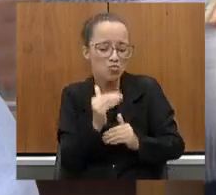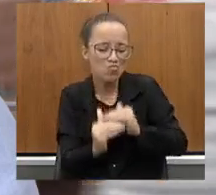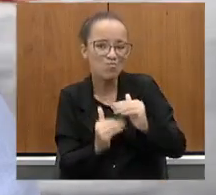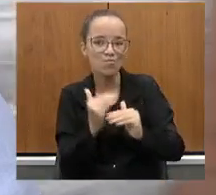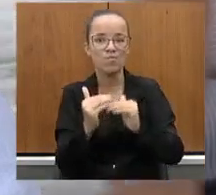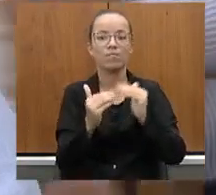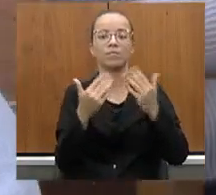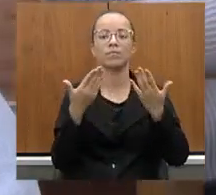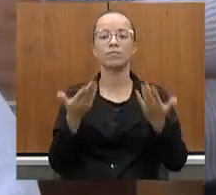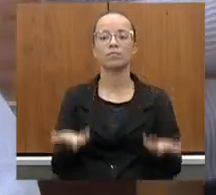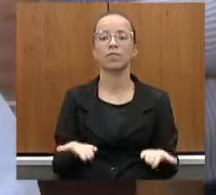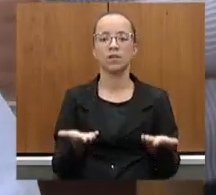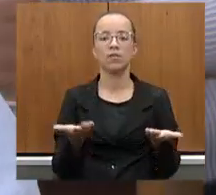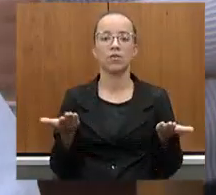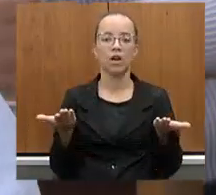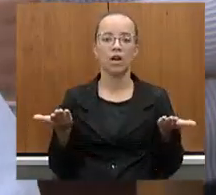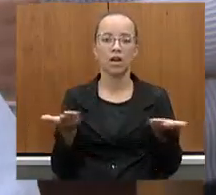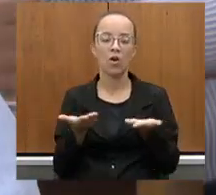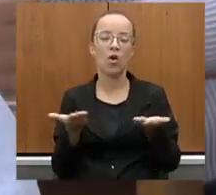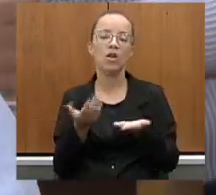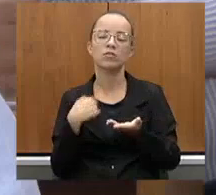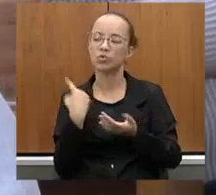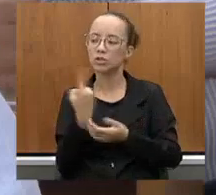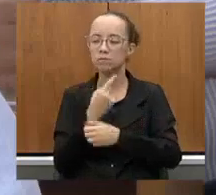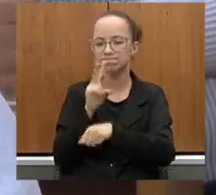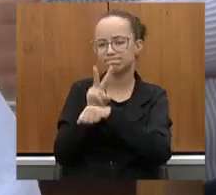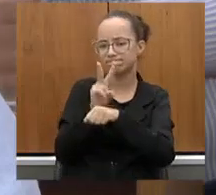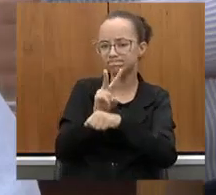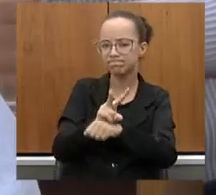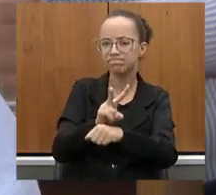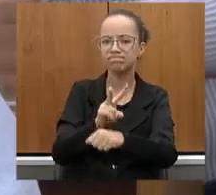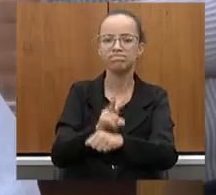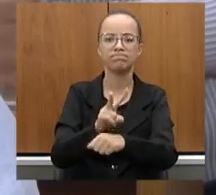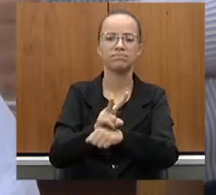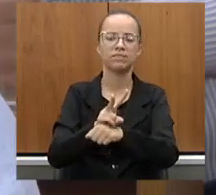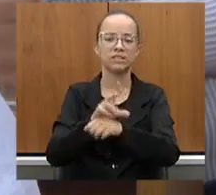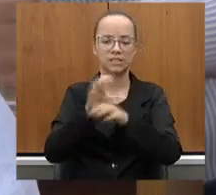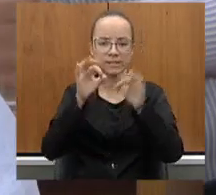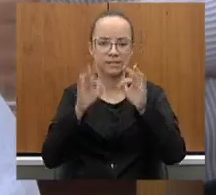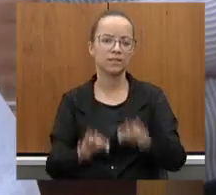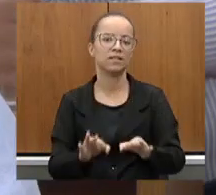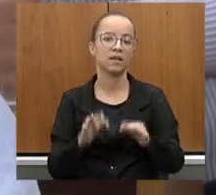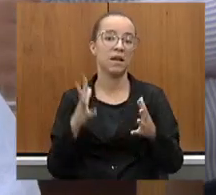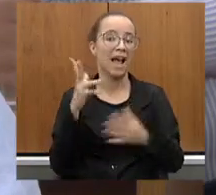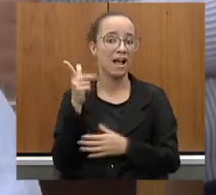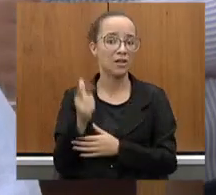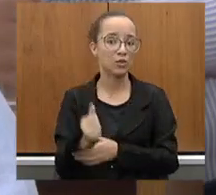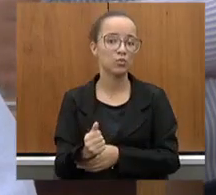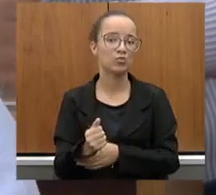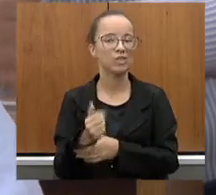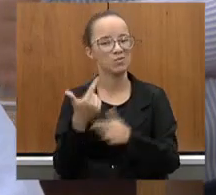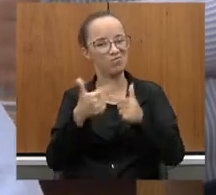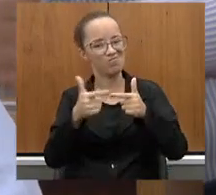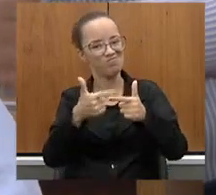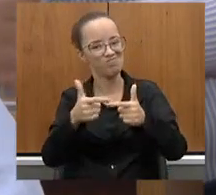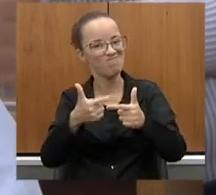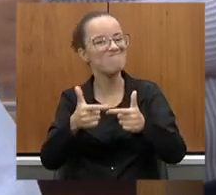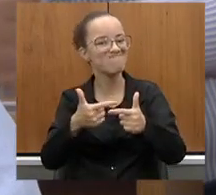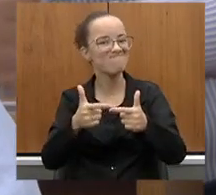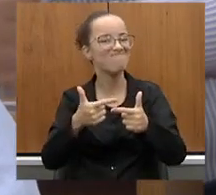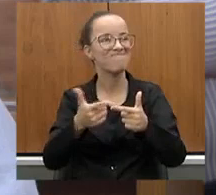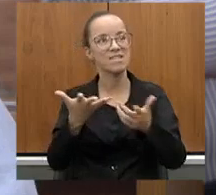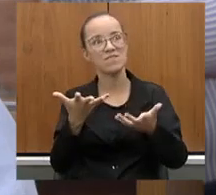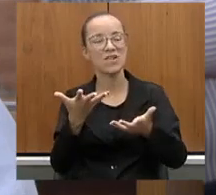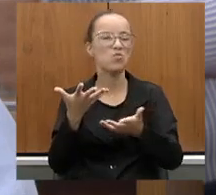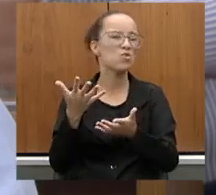mapeado e está sendo equacionado de maneira definitiva, mas eu acho que esse é um problema, não